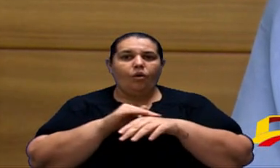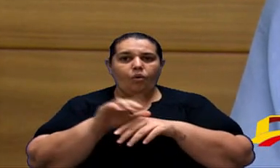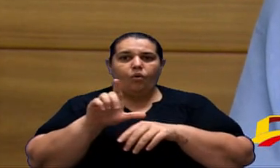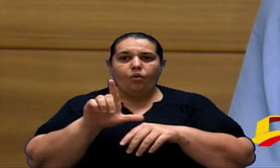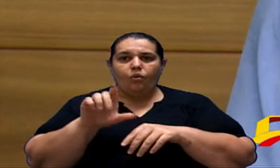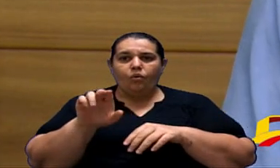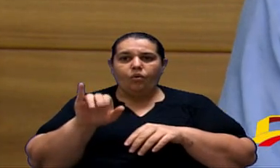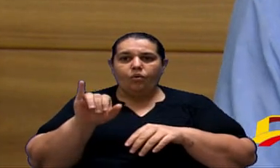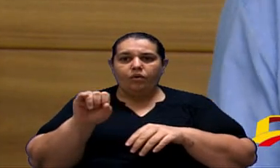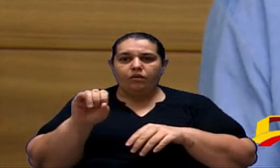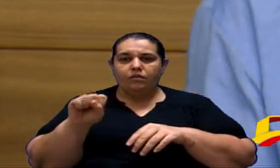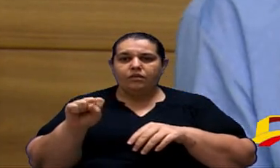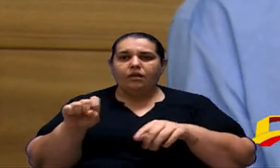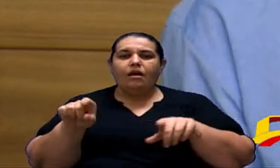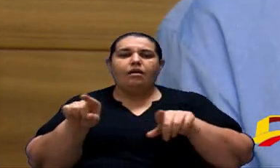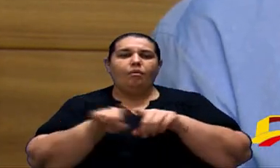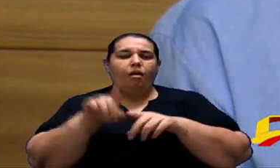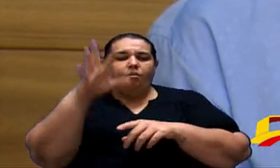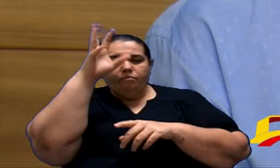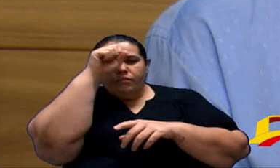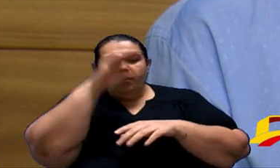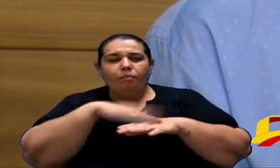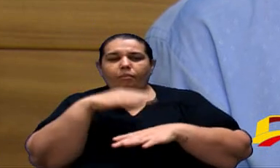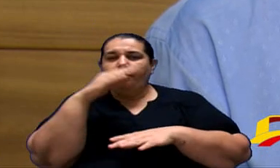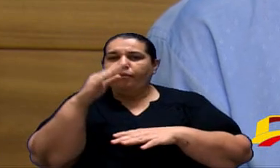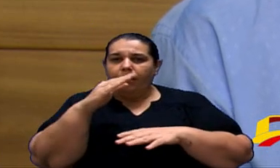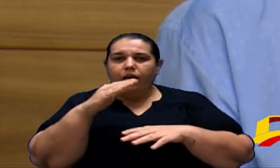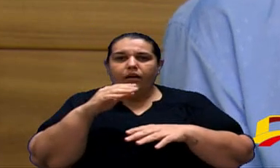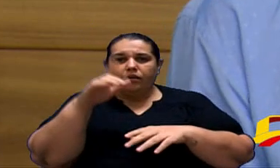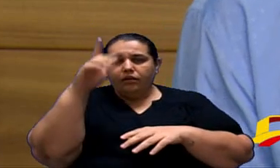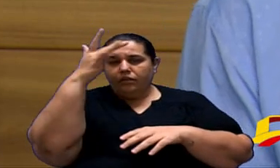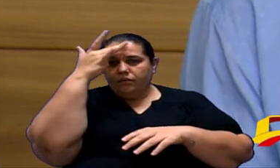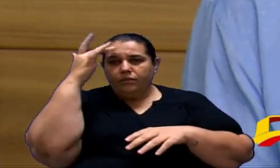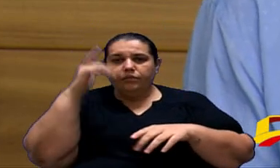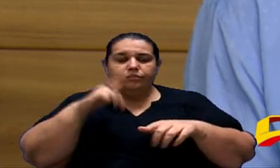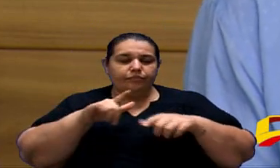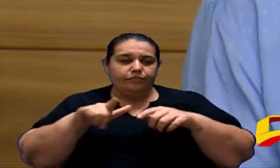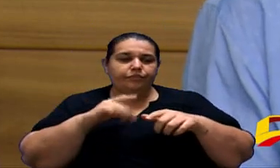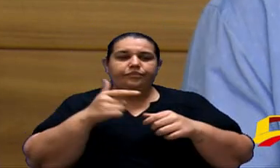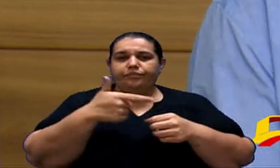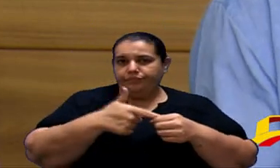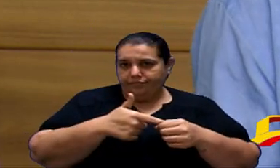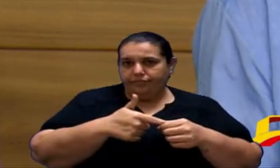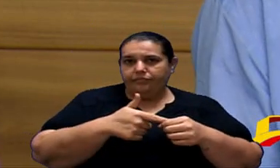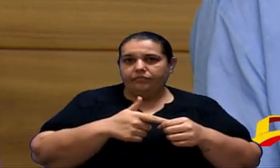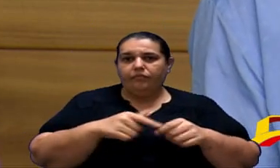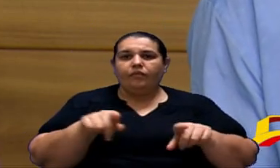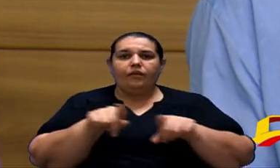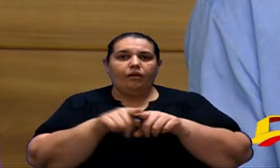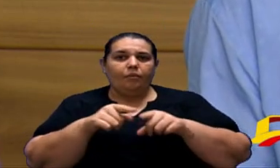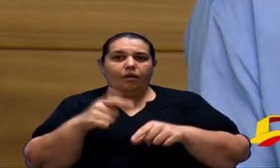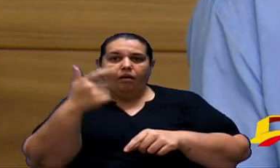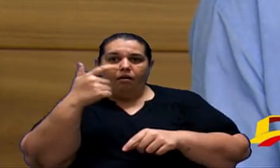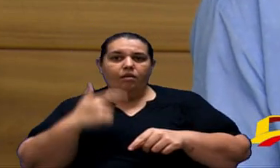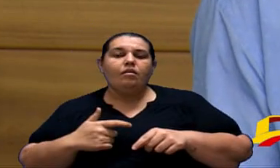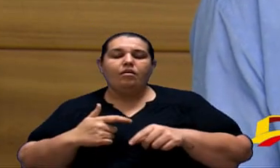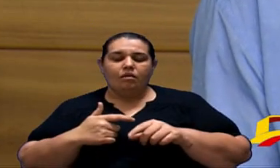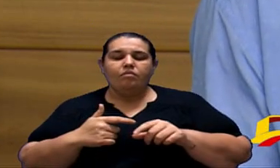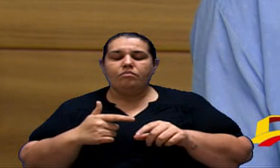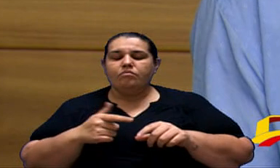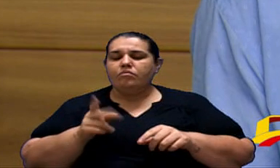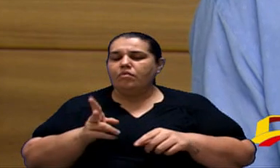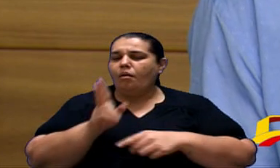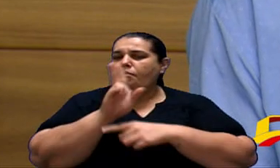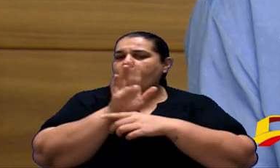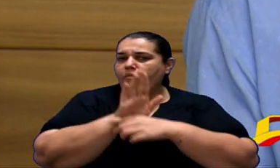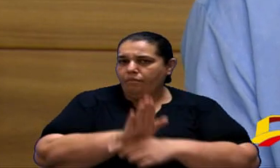aprendendo um pouquinho mais sobre a categoria e deixar o nosso mandato à disposição como foi citado pelo vereador Francisco